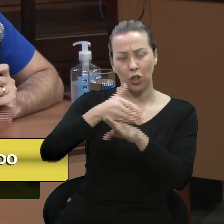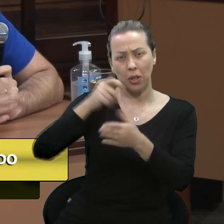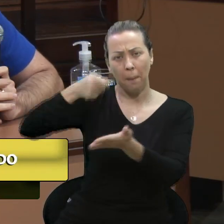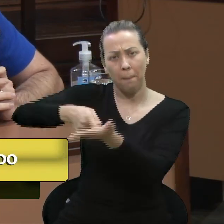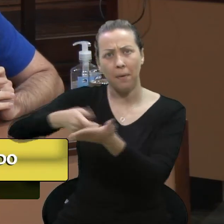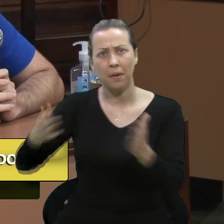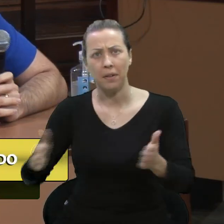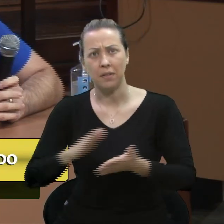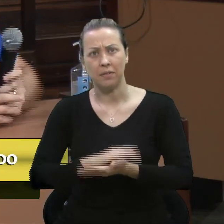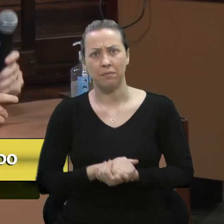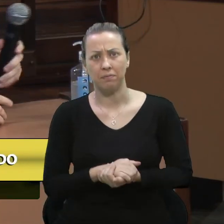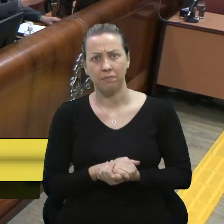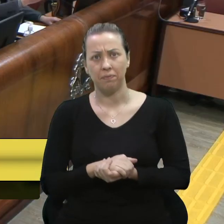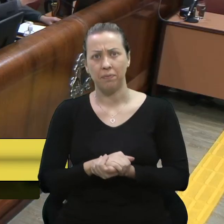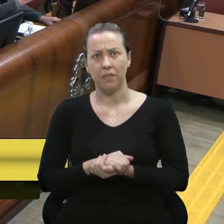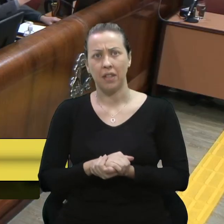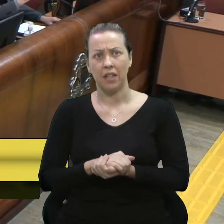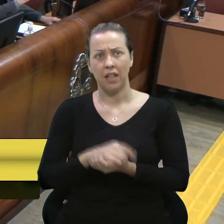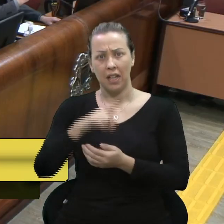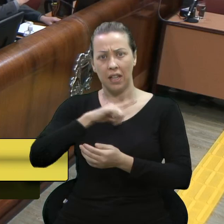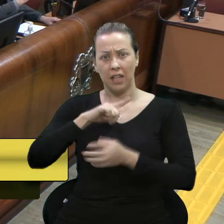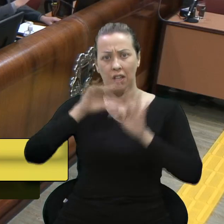é isso que acontece. Terminou meu tempo, vereador, desculpe.